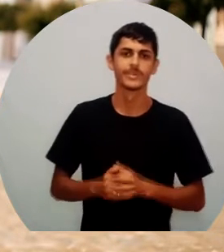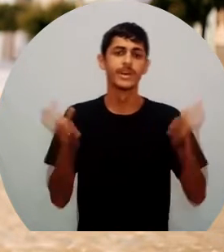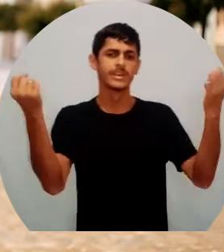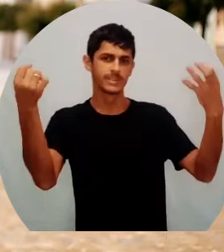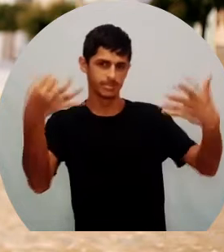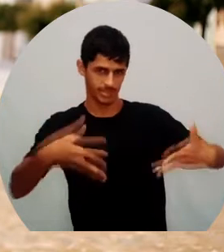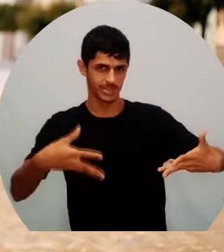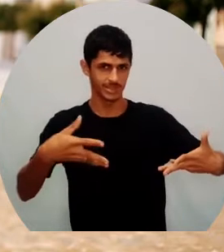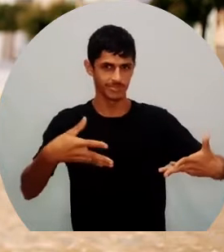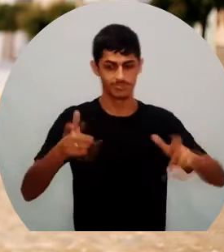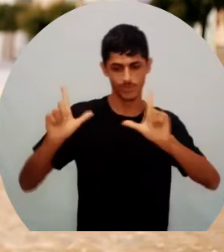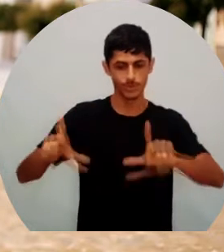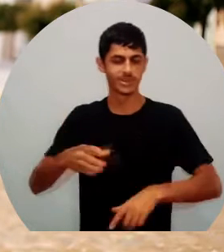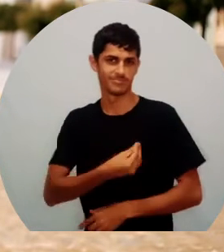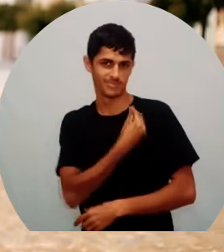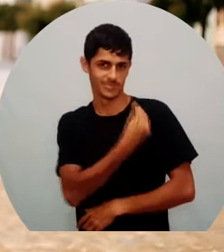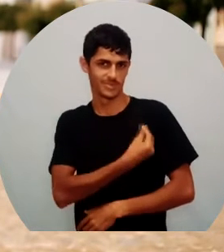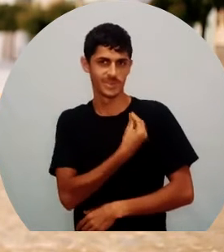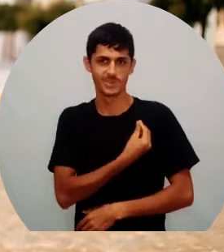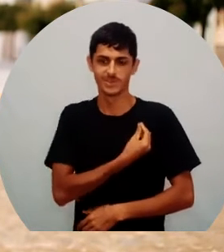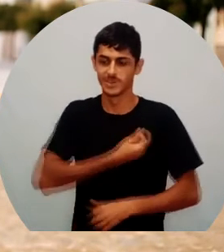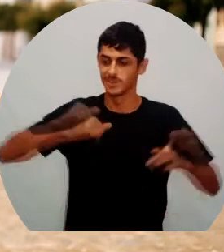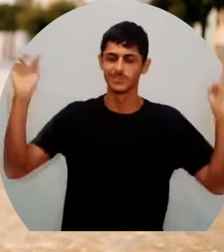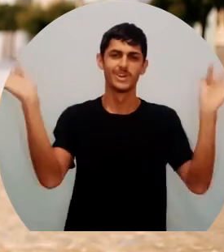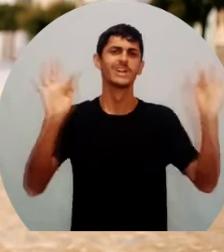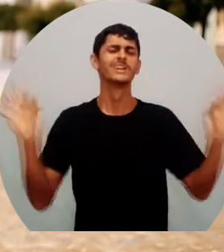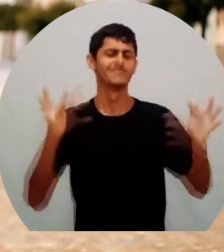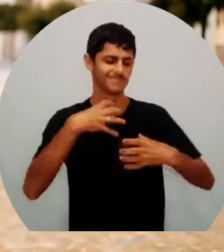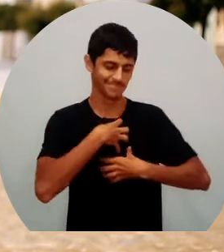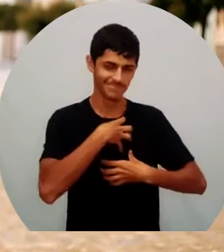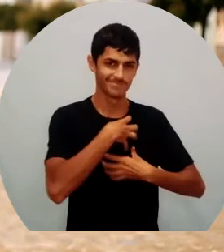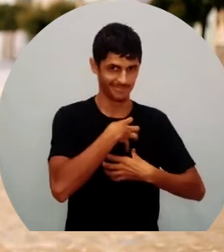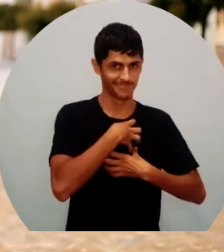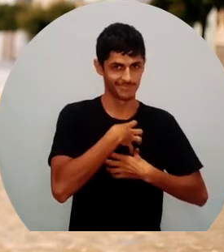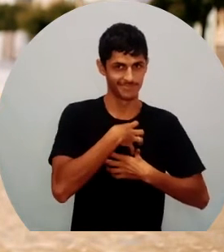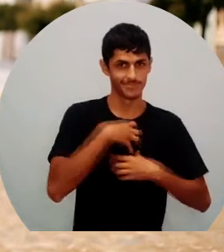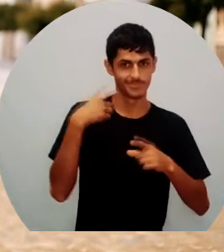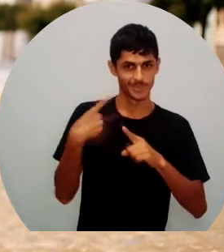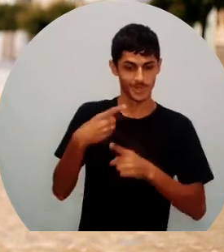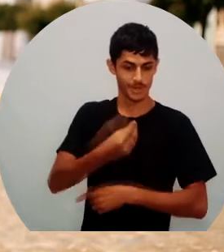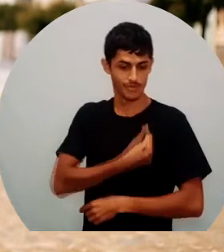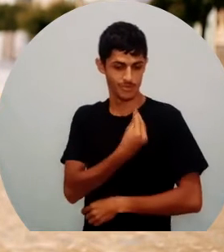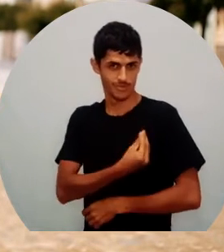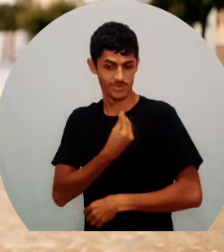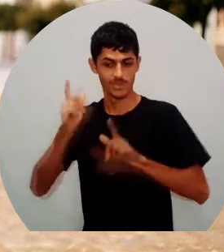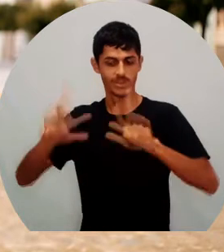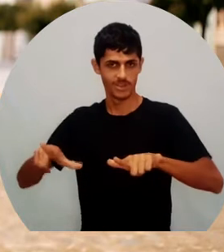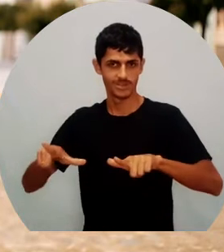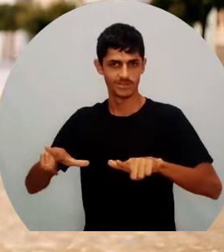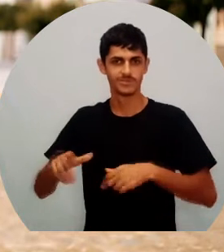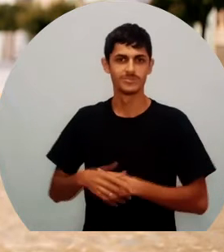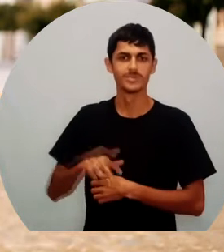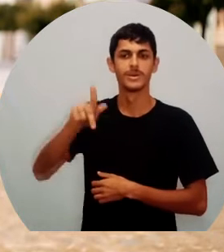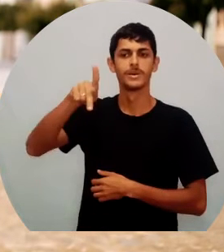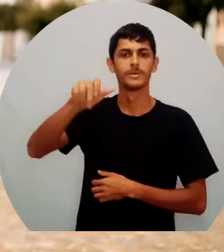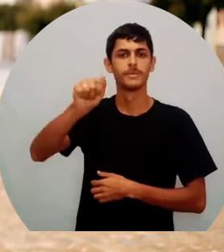Falar do lugar onde vivo é um prazer muito grande, pois o lugar onde vivo chama-se Vila do Pará,